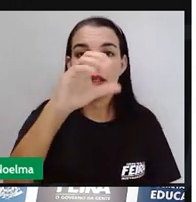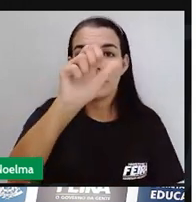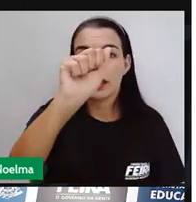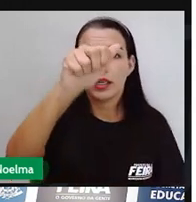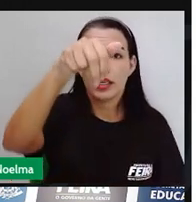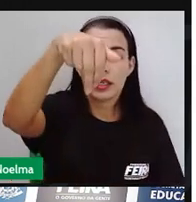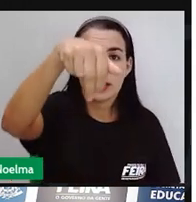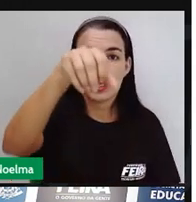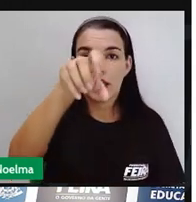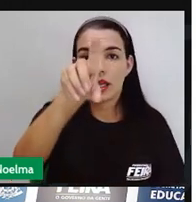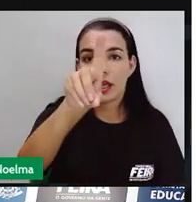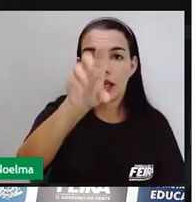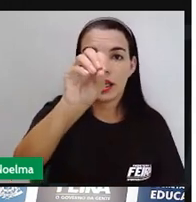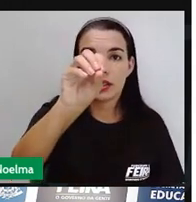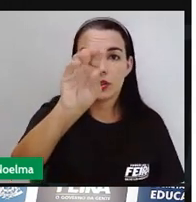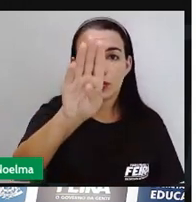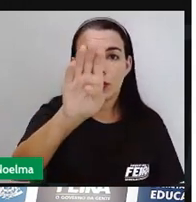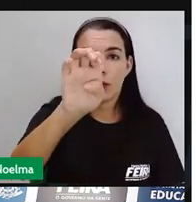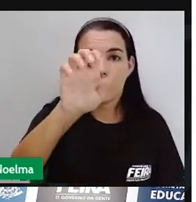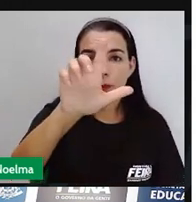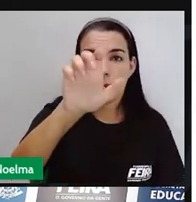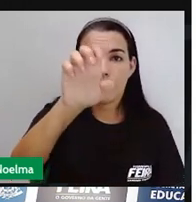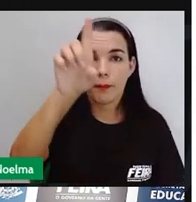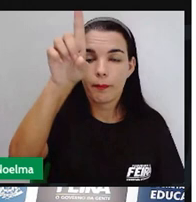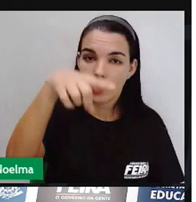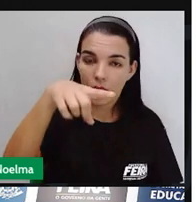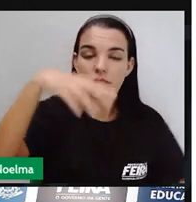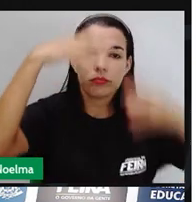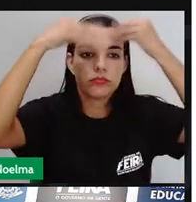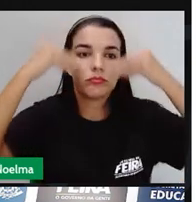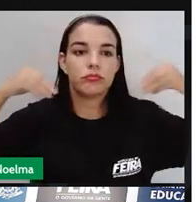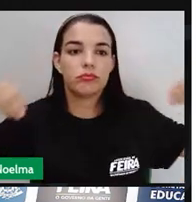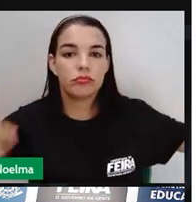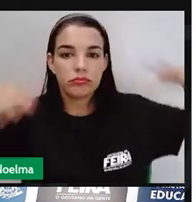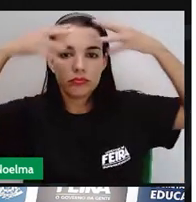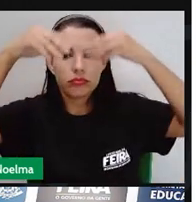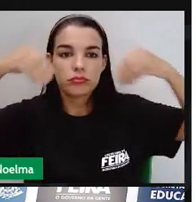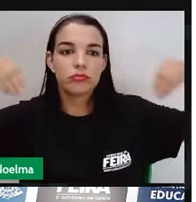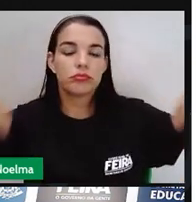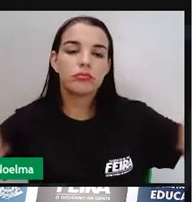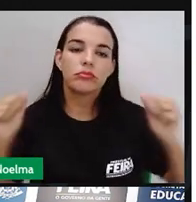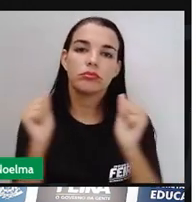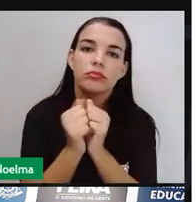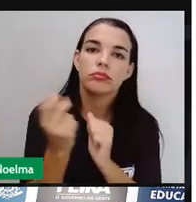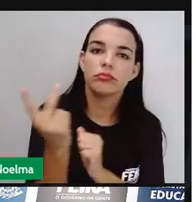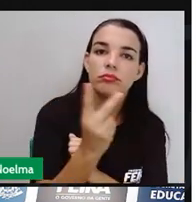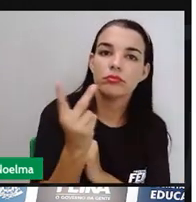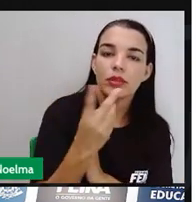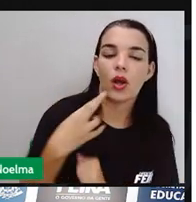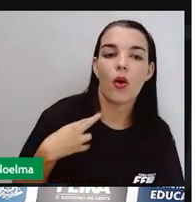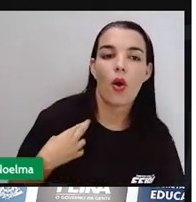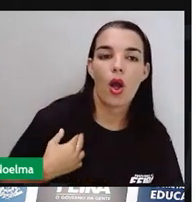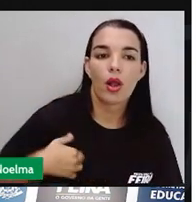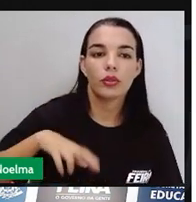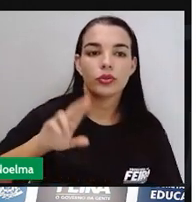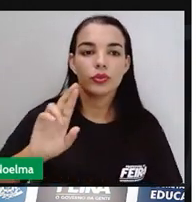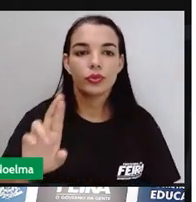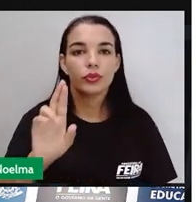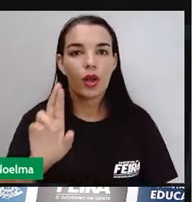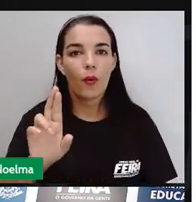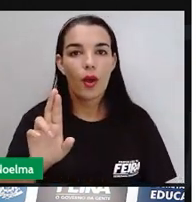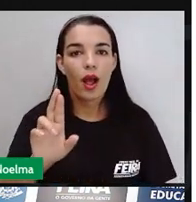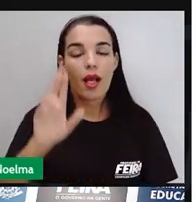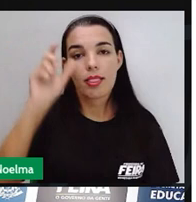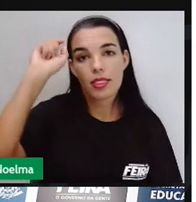cristianismo, que é o caso do candomblé e, posteriormente, do umbanda no Brasil. O candomblé é um tipo de